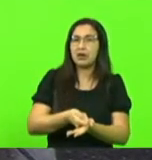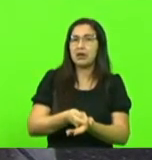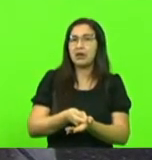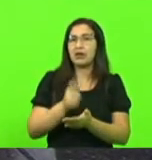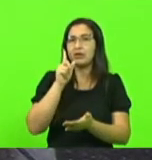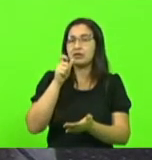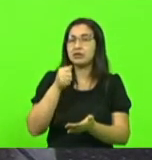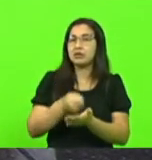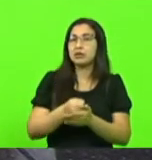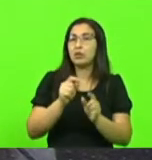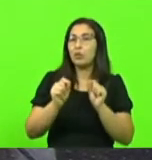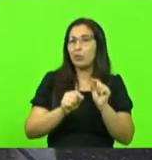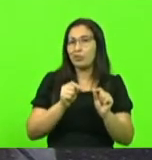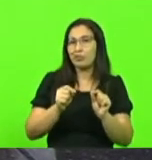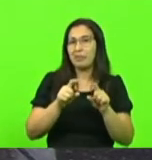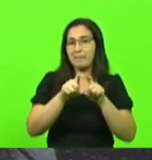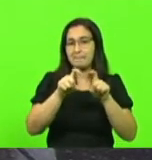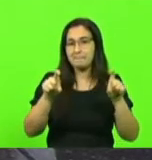sanitário.